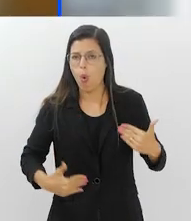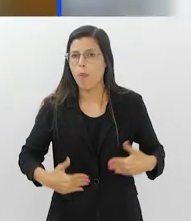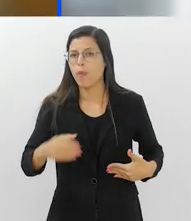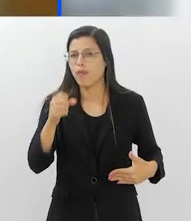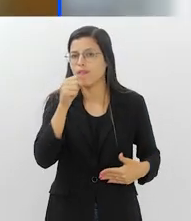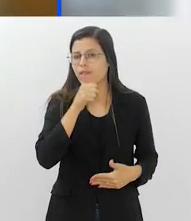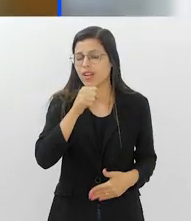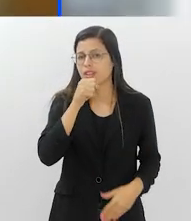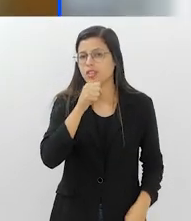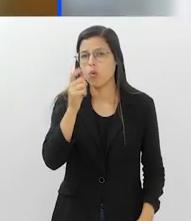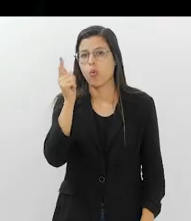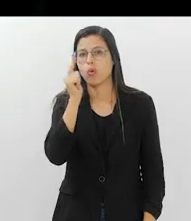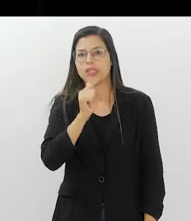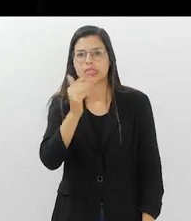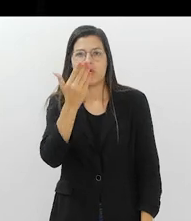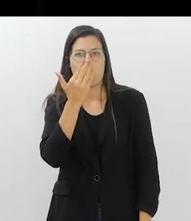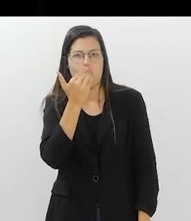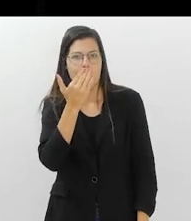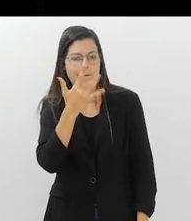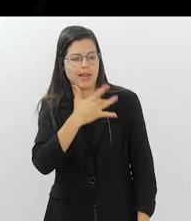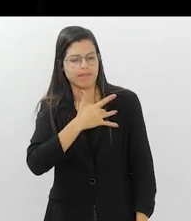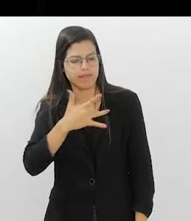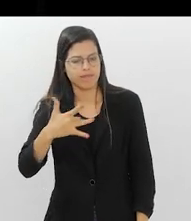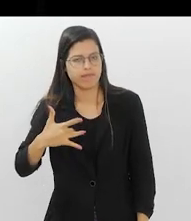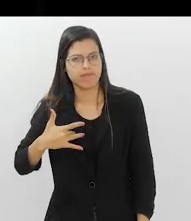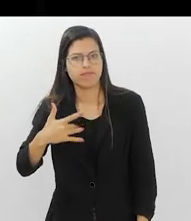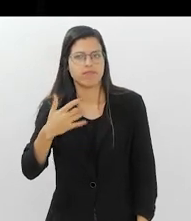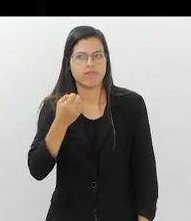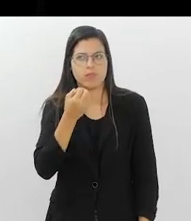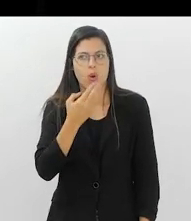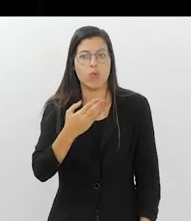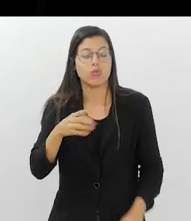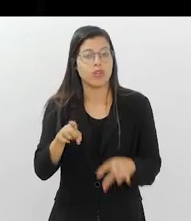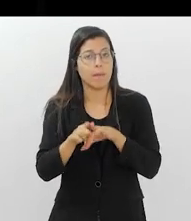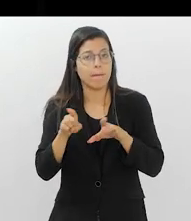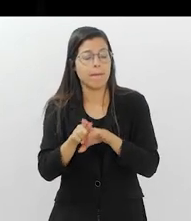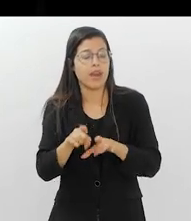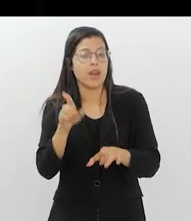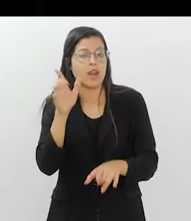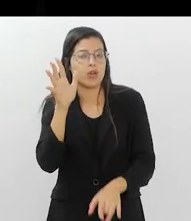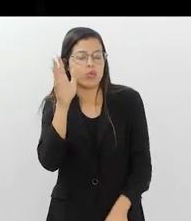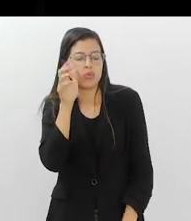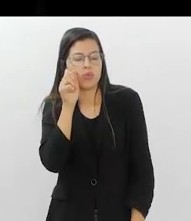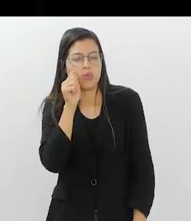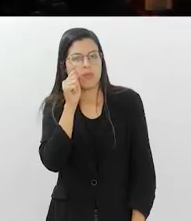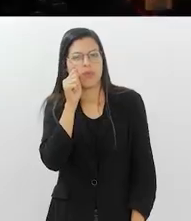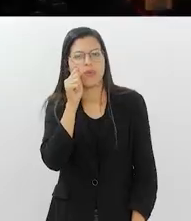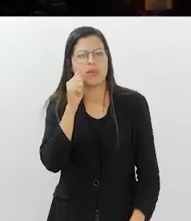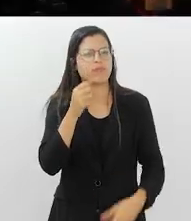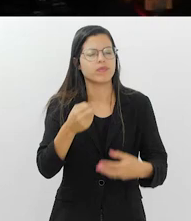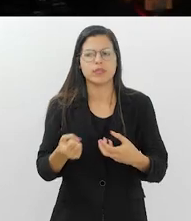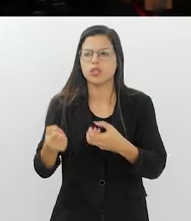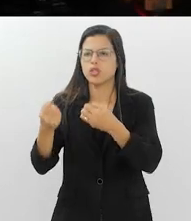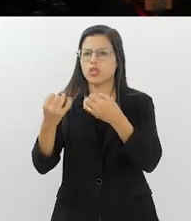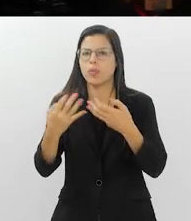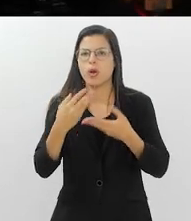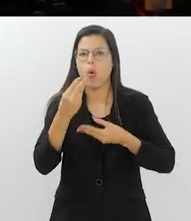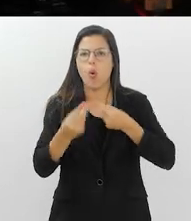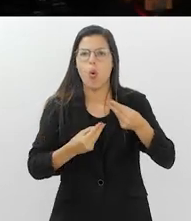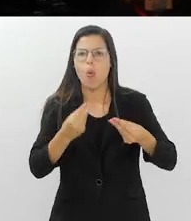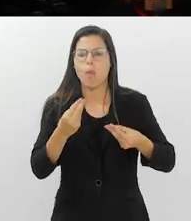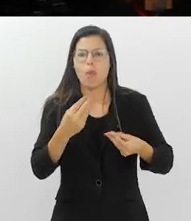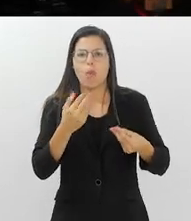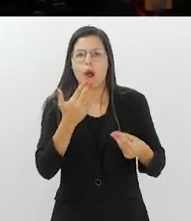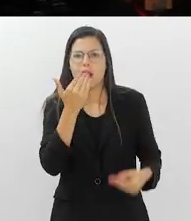então você conseguir fazer uma alimentação saudável, manter um bom padrão de sono, e só ajuda... pouquinho mais, o que seria essa alimentação